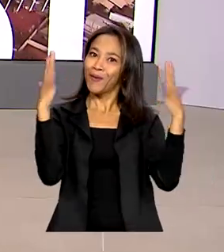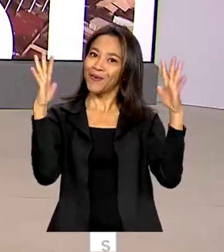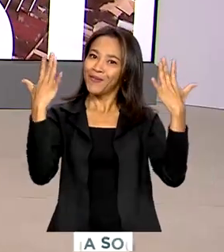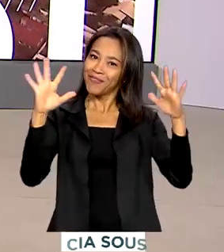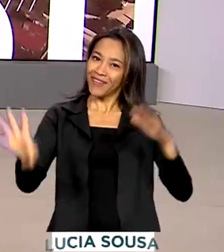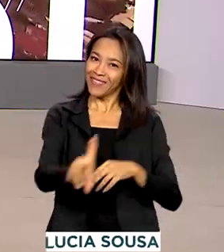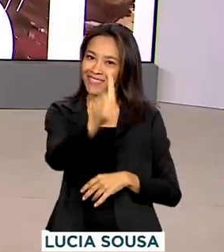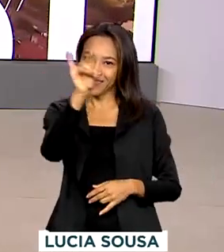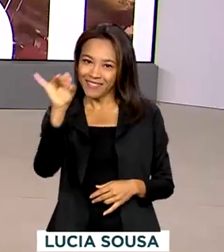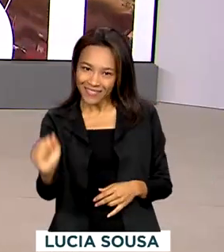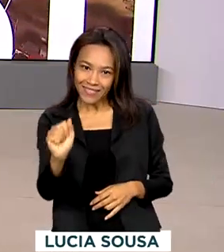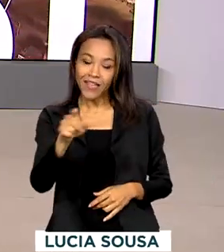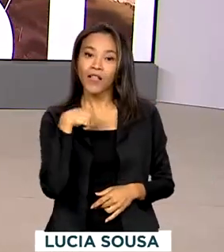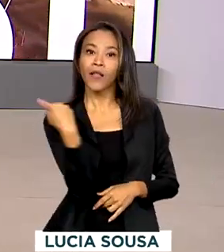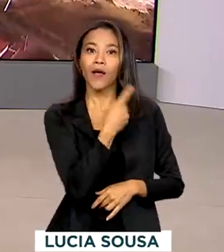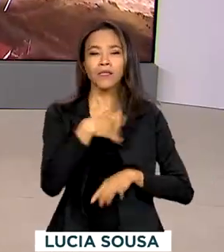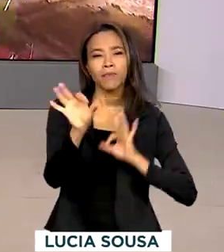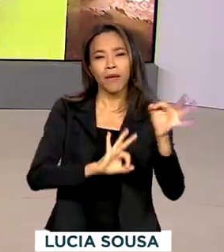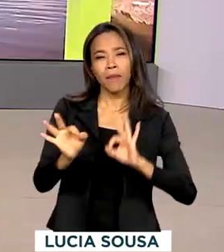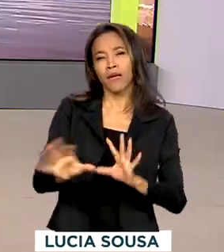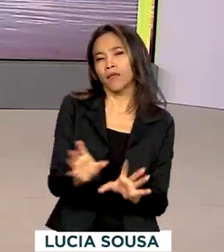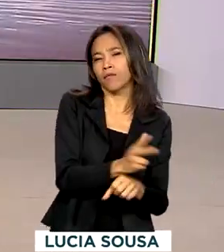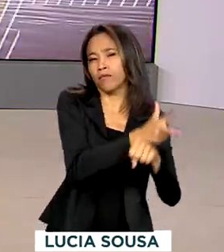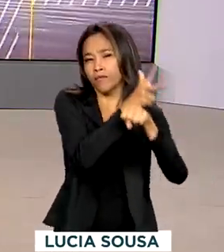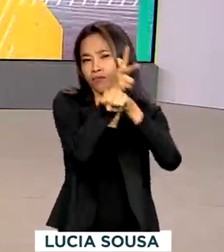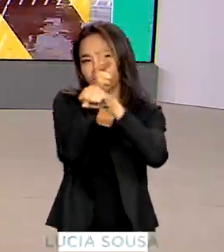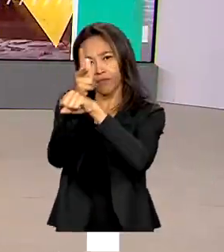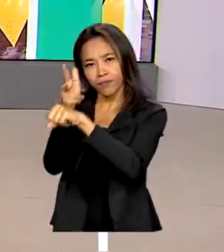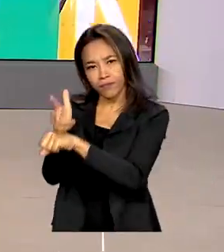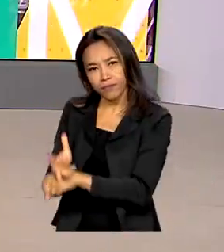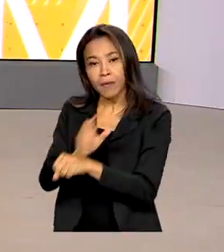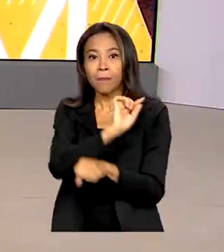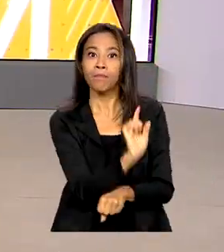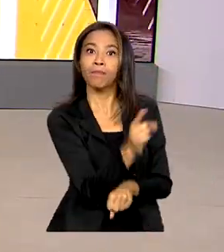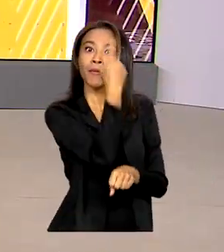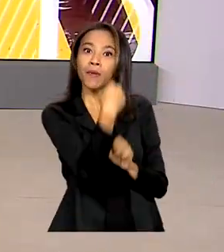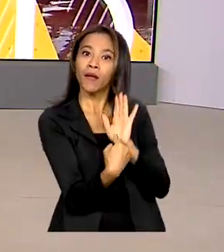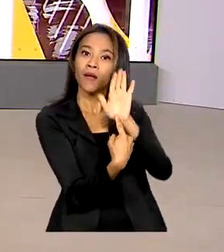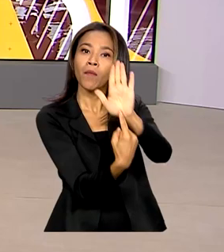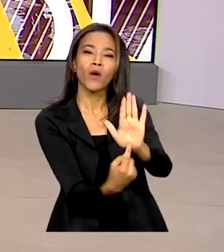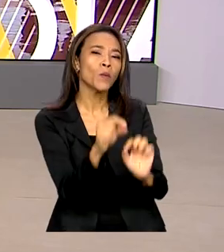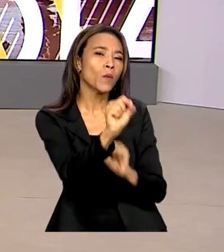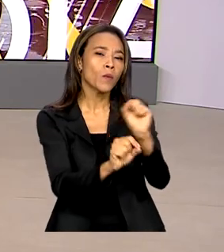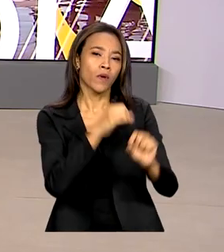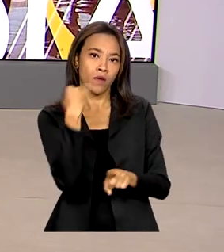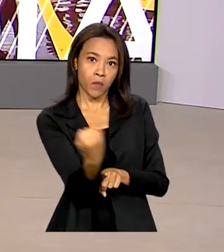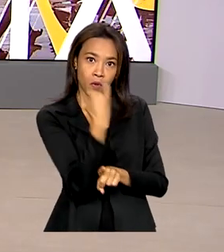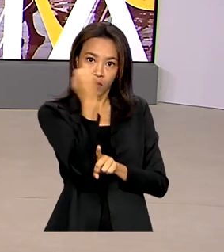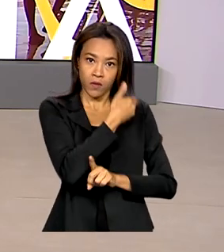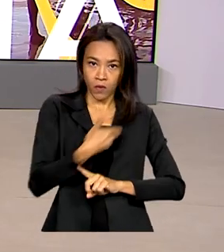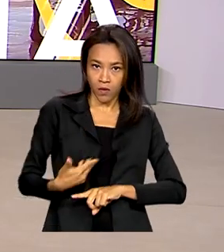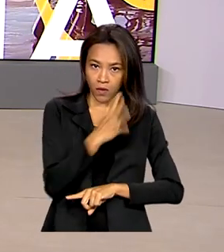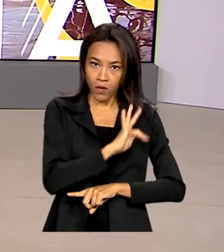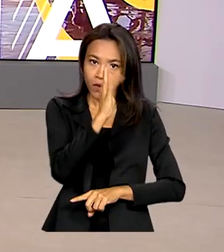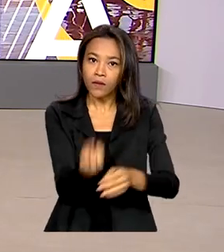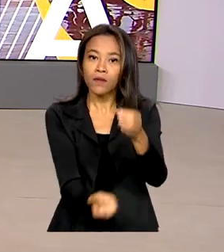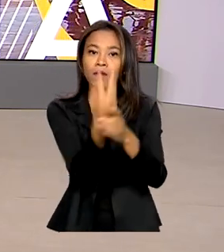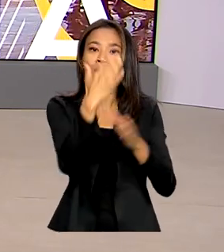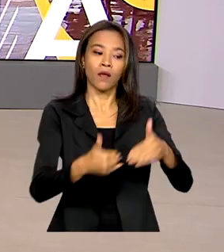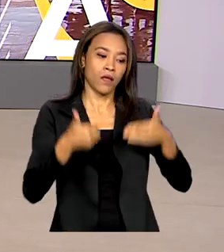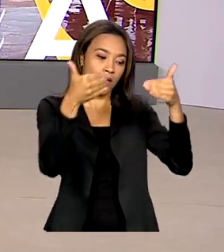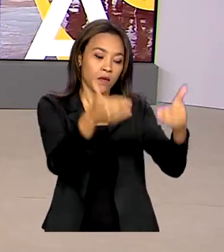data, nós preparamos uma série de reportagens. A primeira delas mostra a importância de o governo Lula ter criado o